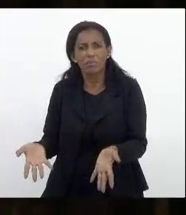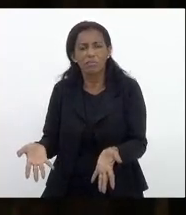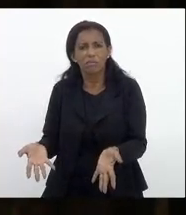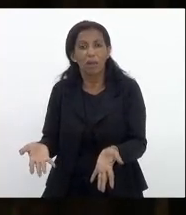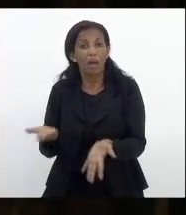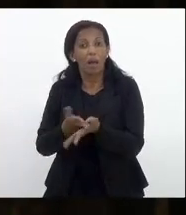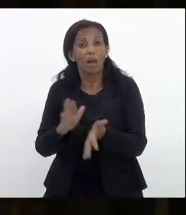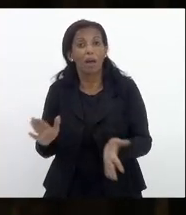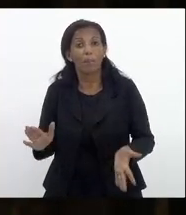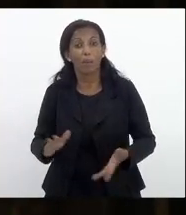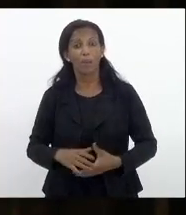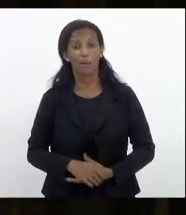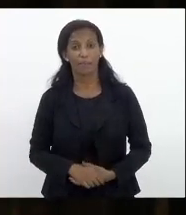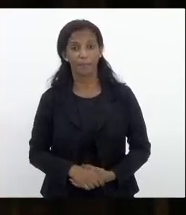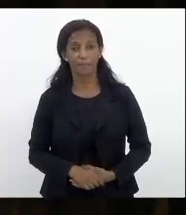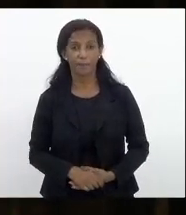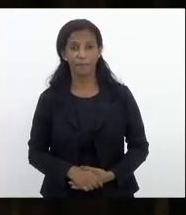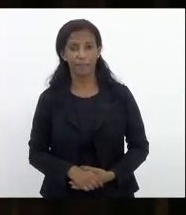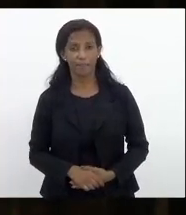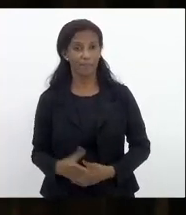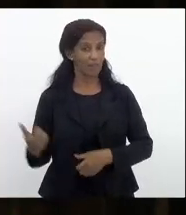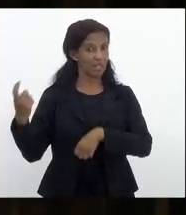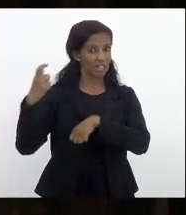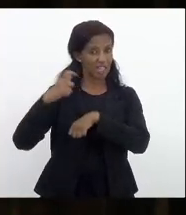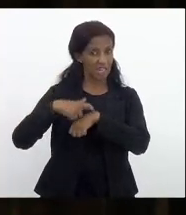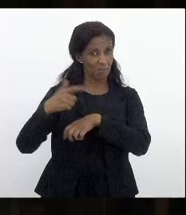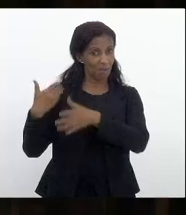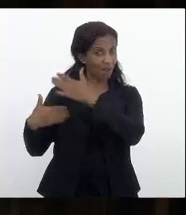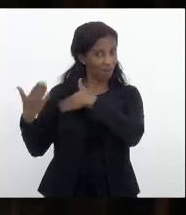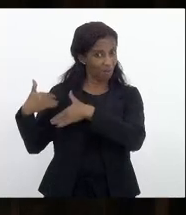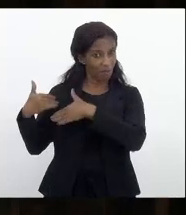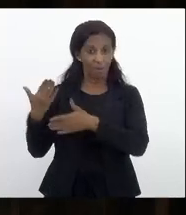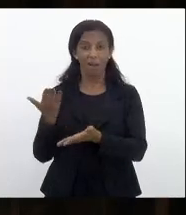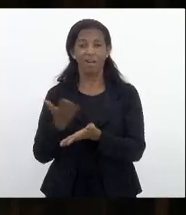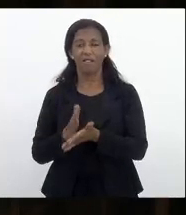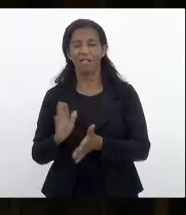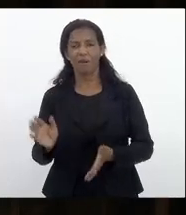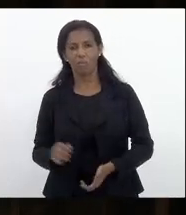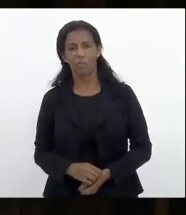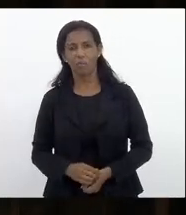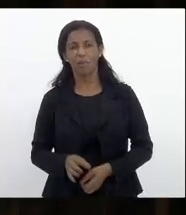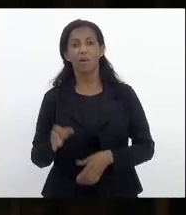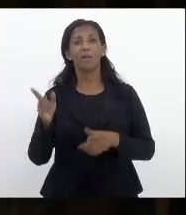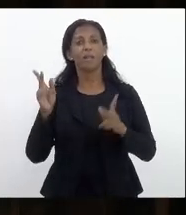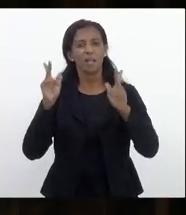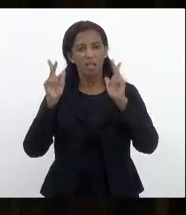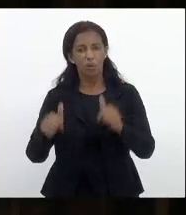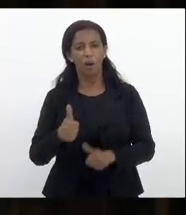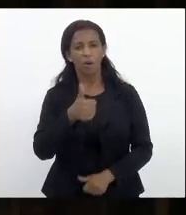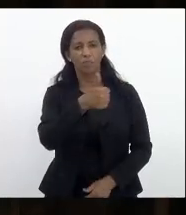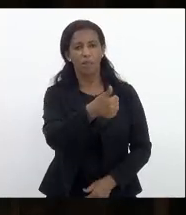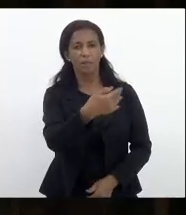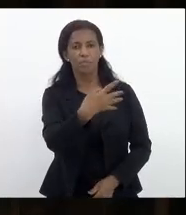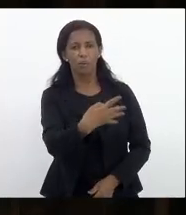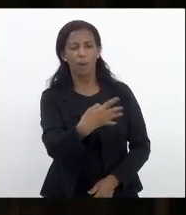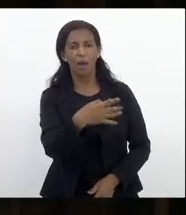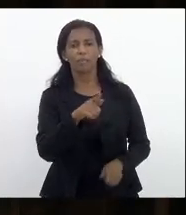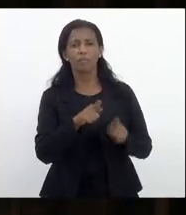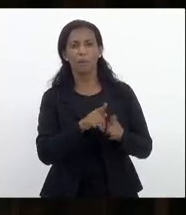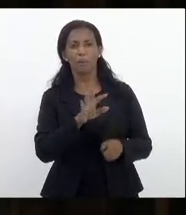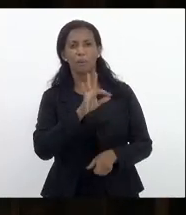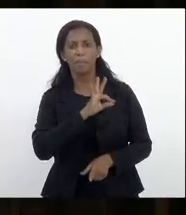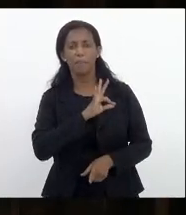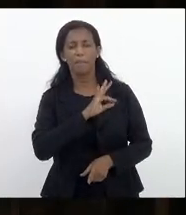acabou aquele momento que tinha atrás acabou da mesma forma no 14º batalhão então